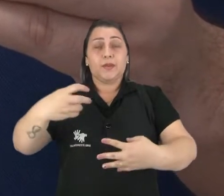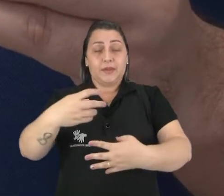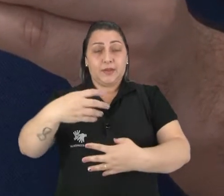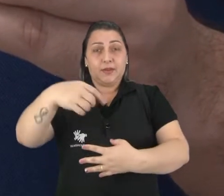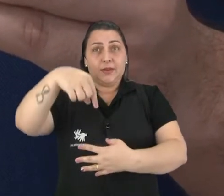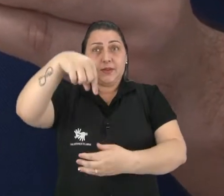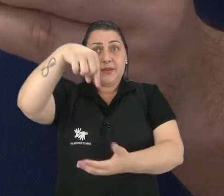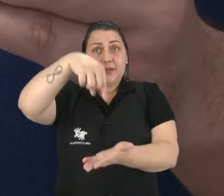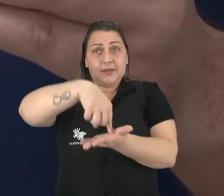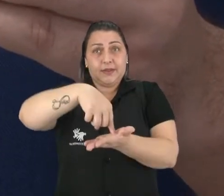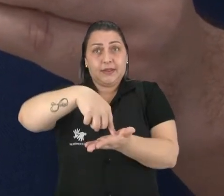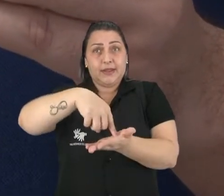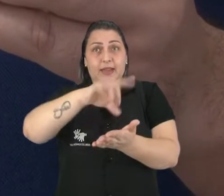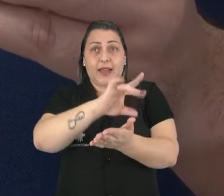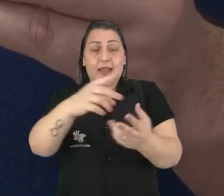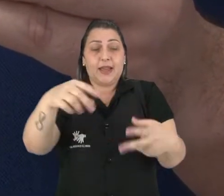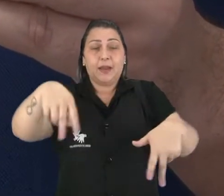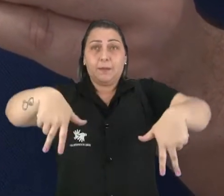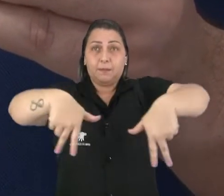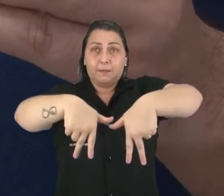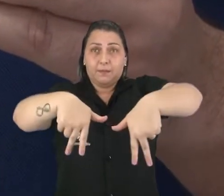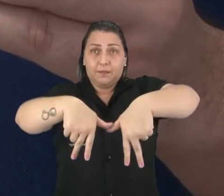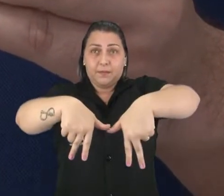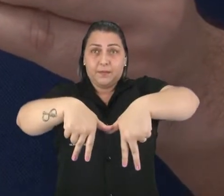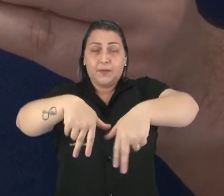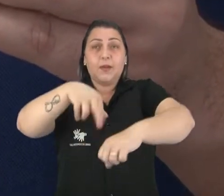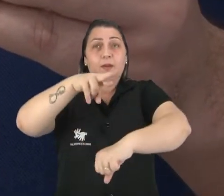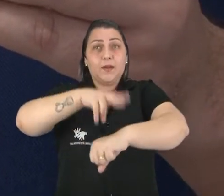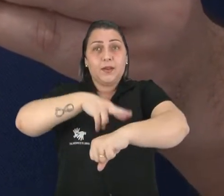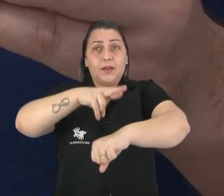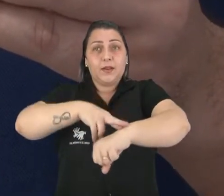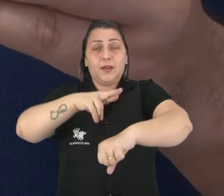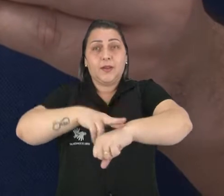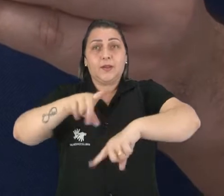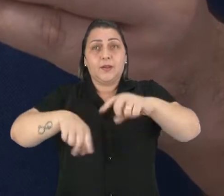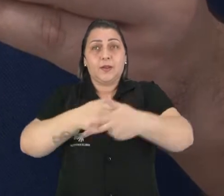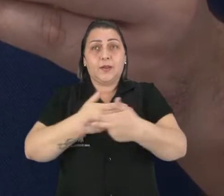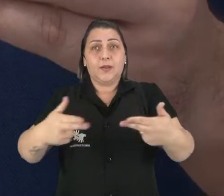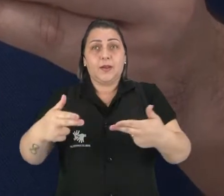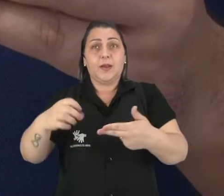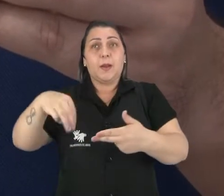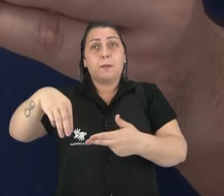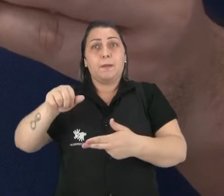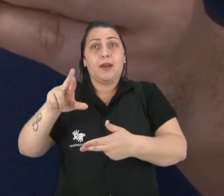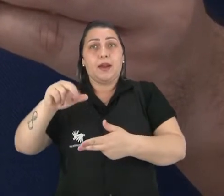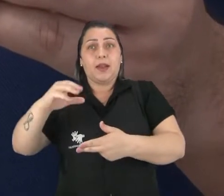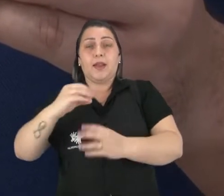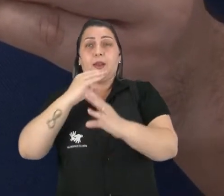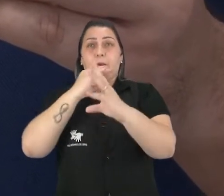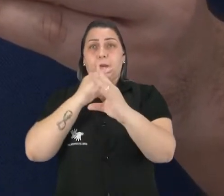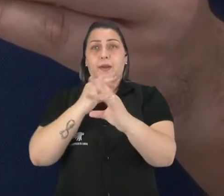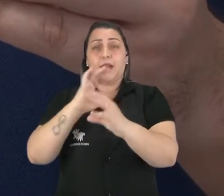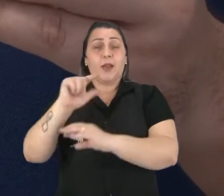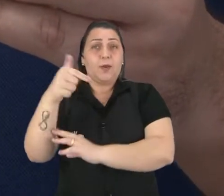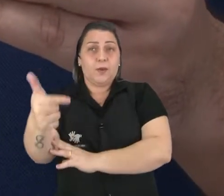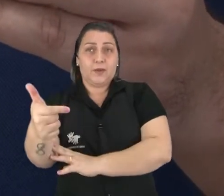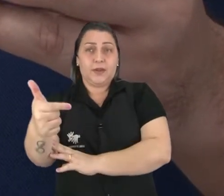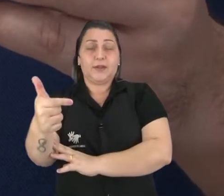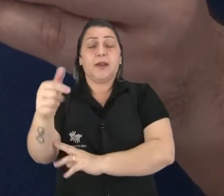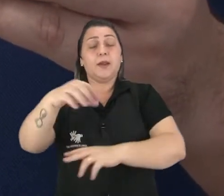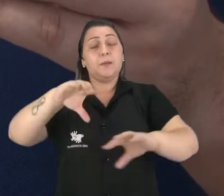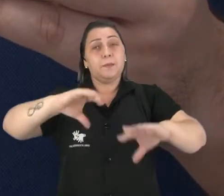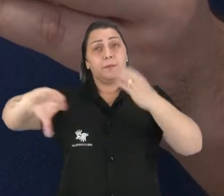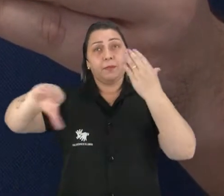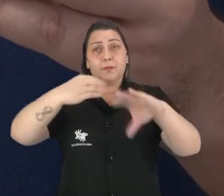par gira em torno de si, ao ritmo de instrumentos musicais, como maracás, gaitas, entre outros. A